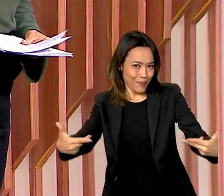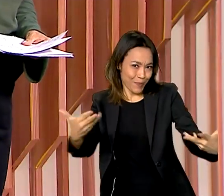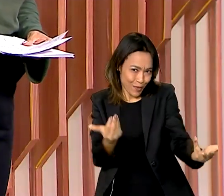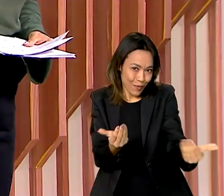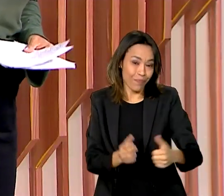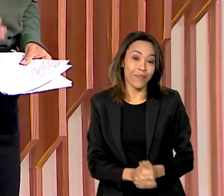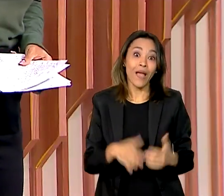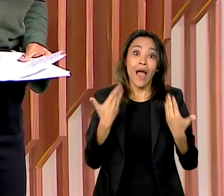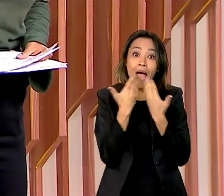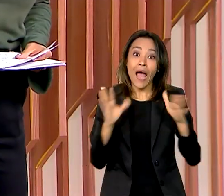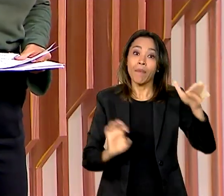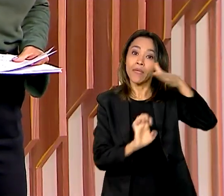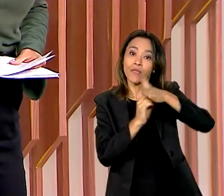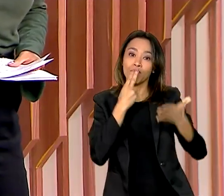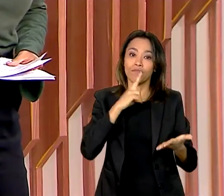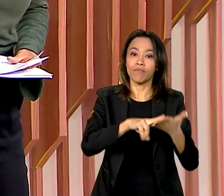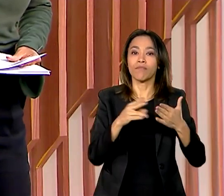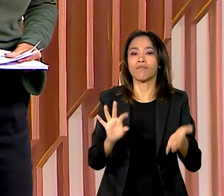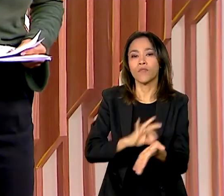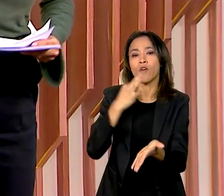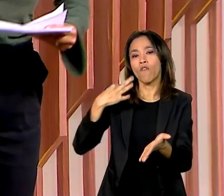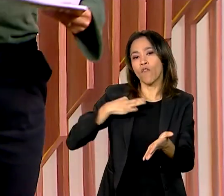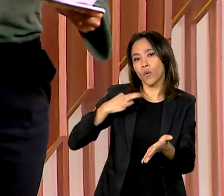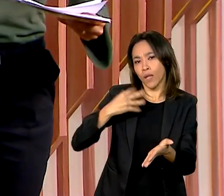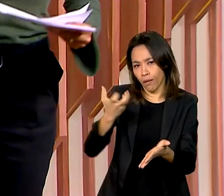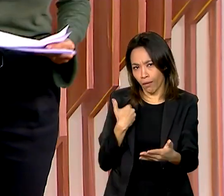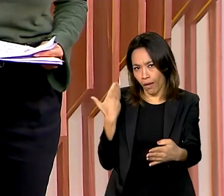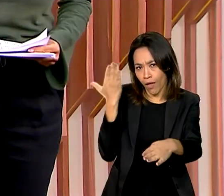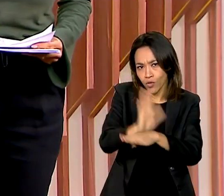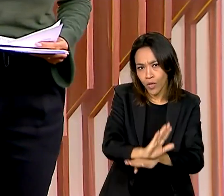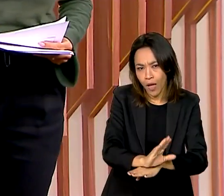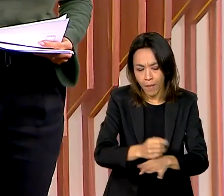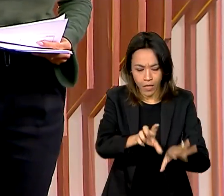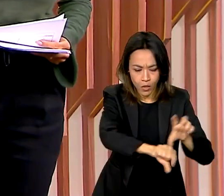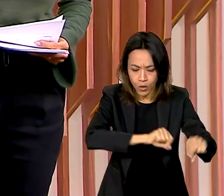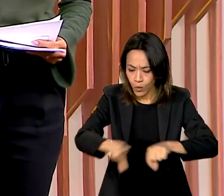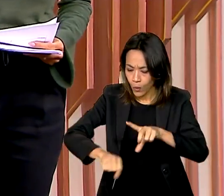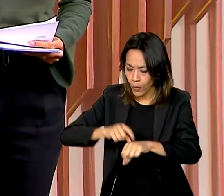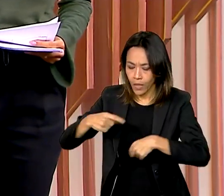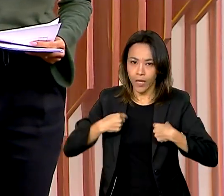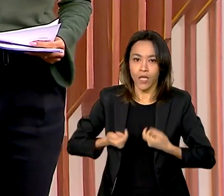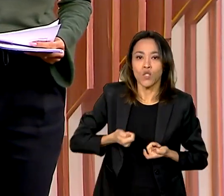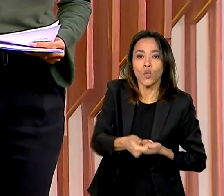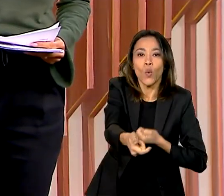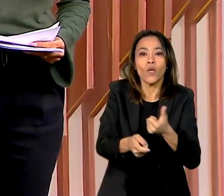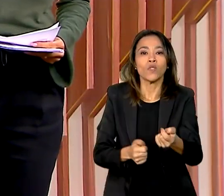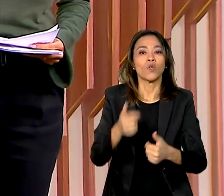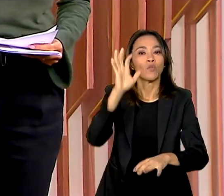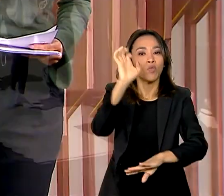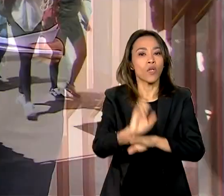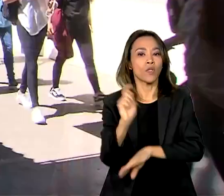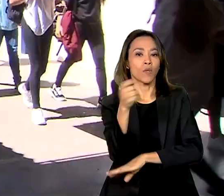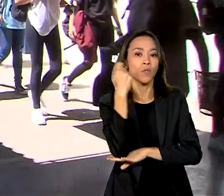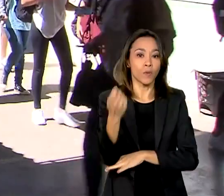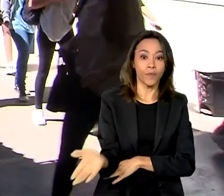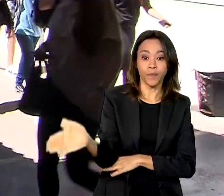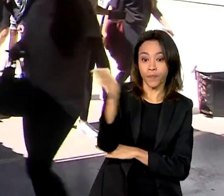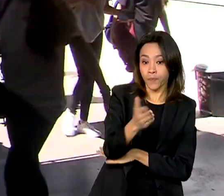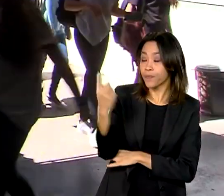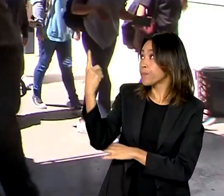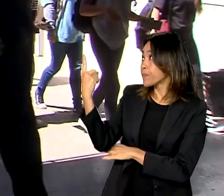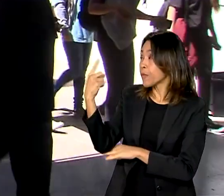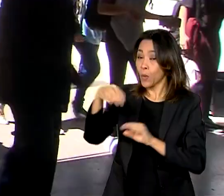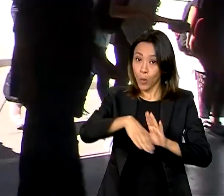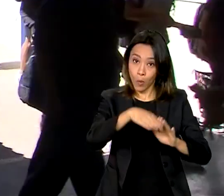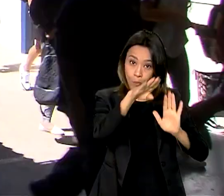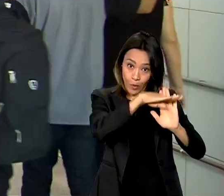Correios abrem inscrições para voluntários que possam ajudar na triagem das doações ao Rio Grande do Sul. E ainda, o programa Pé de